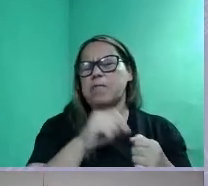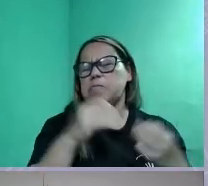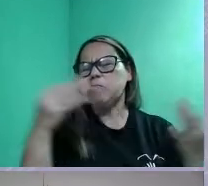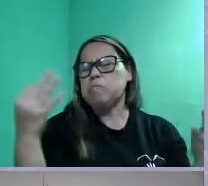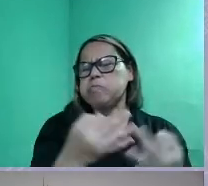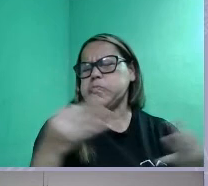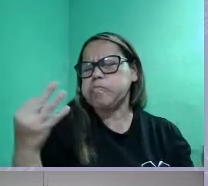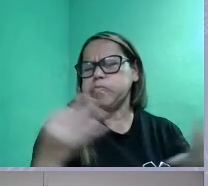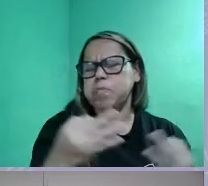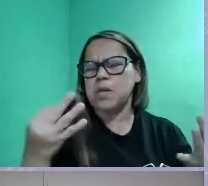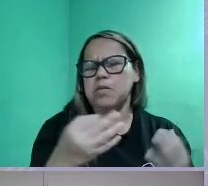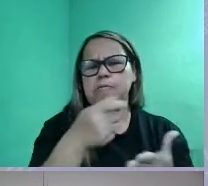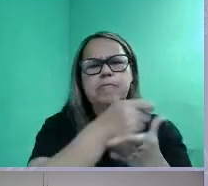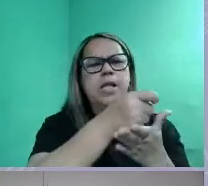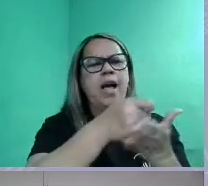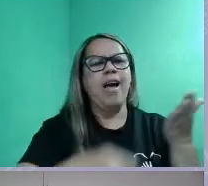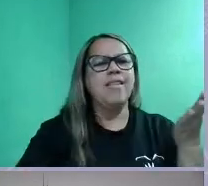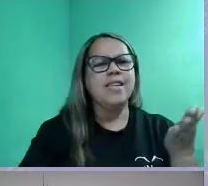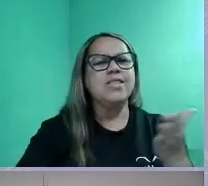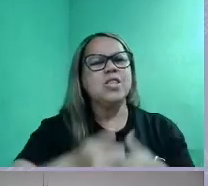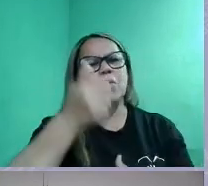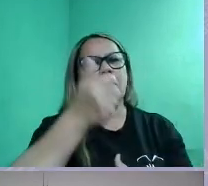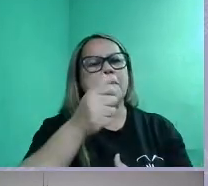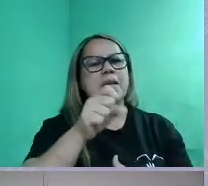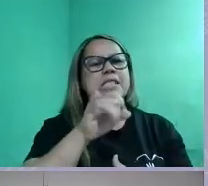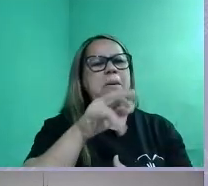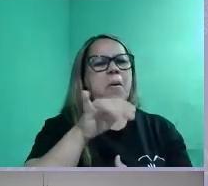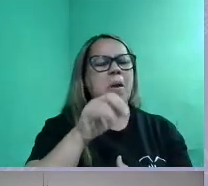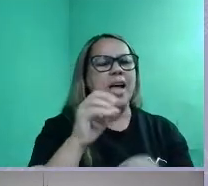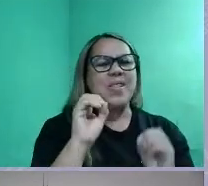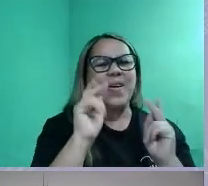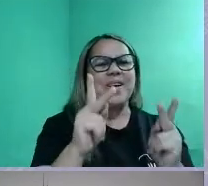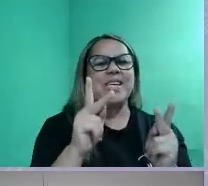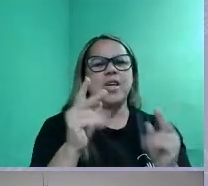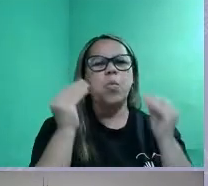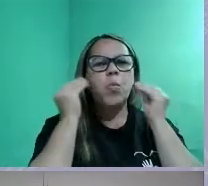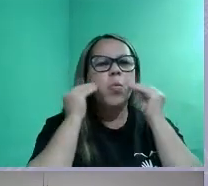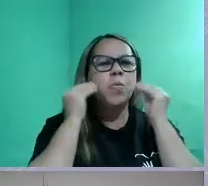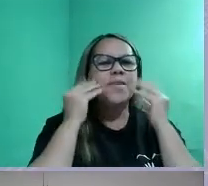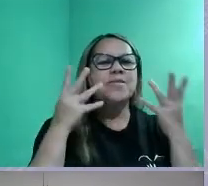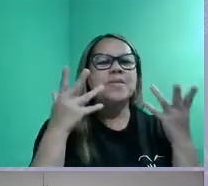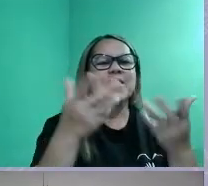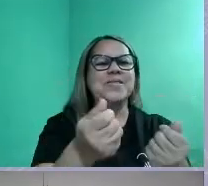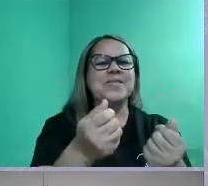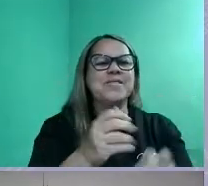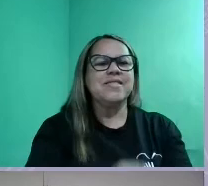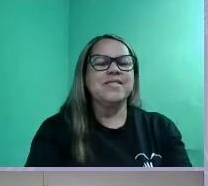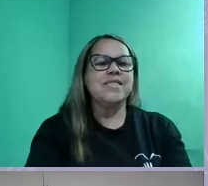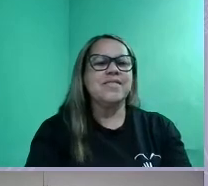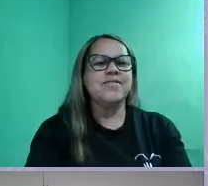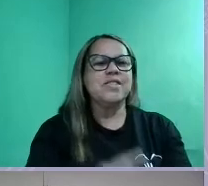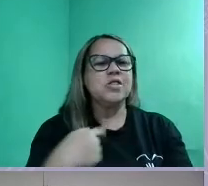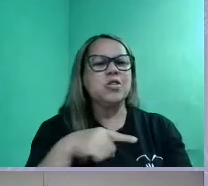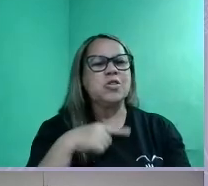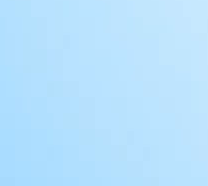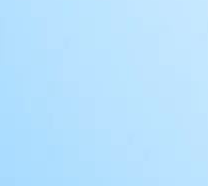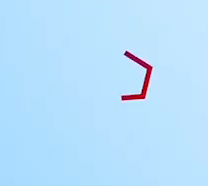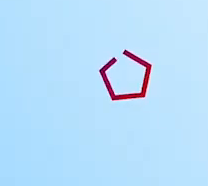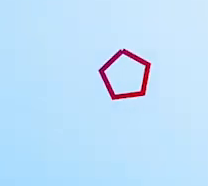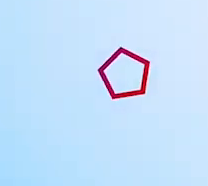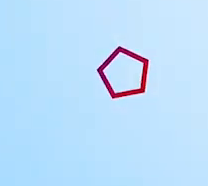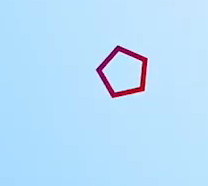na redação do nosso primeiro simulado, tá bom? Um beijo para todo mundo. E a gente está junto nessa, tá?